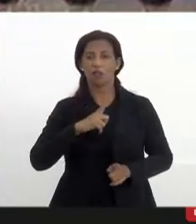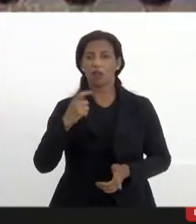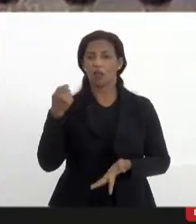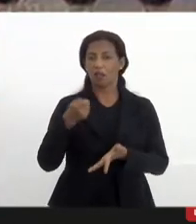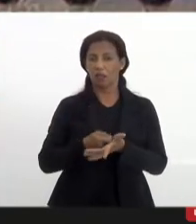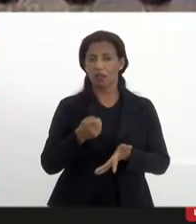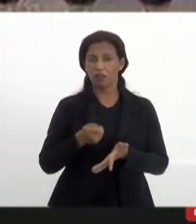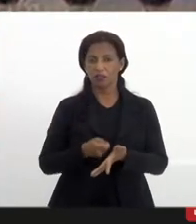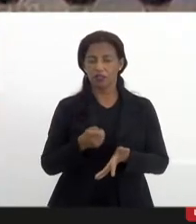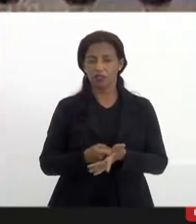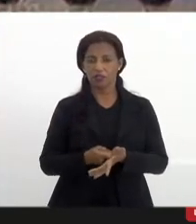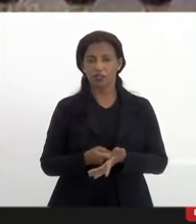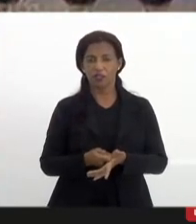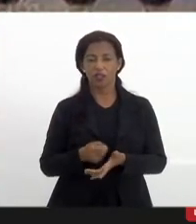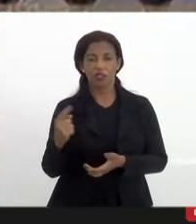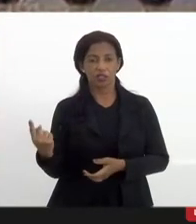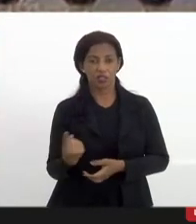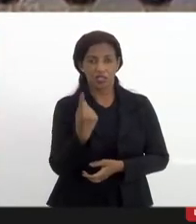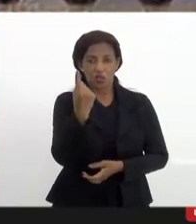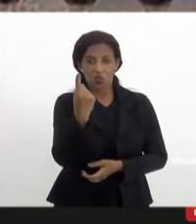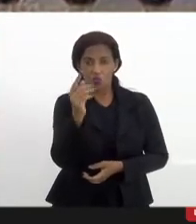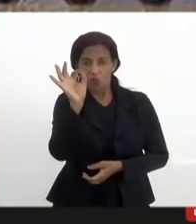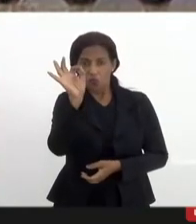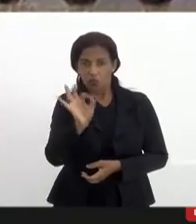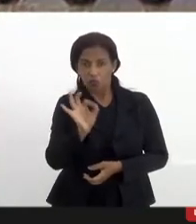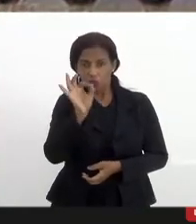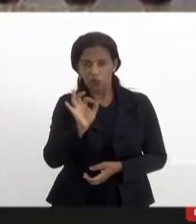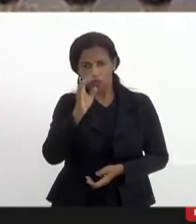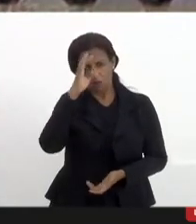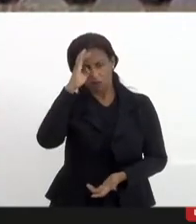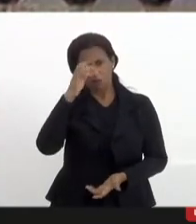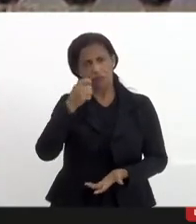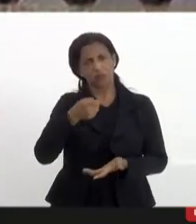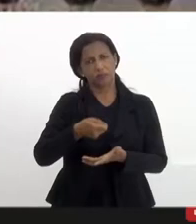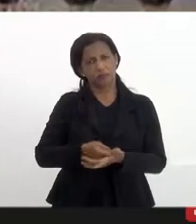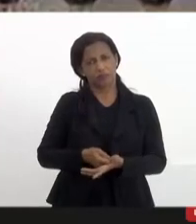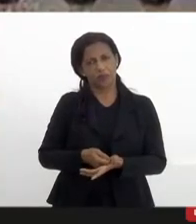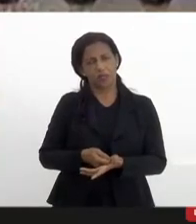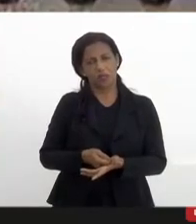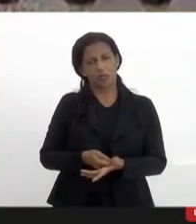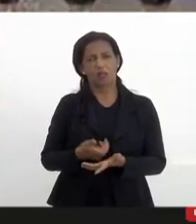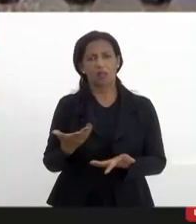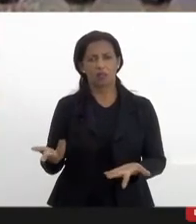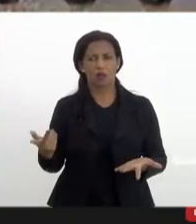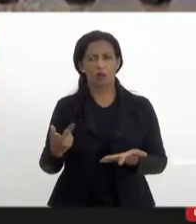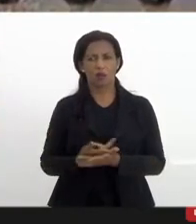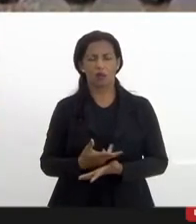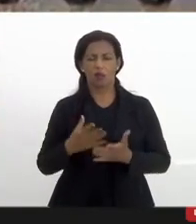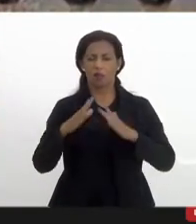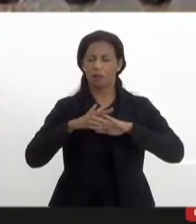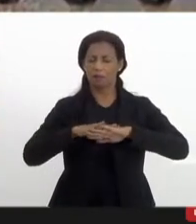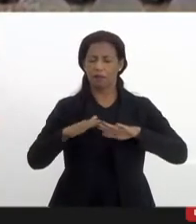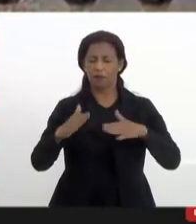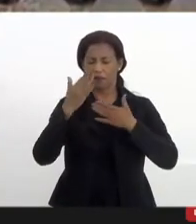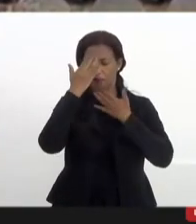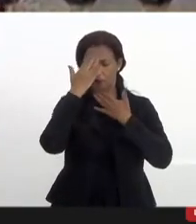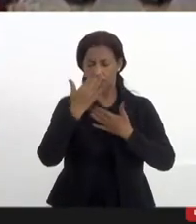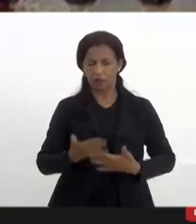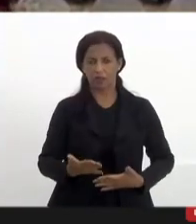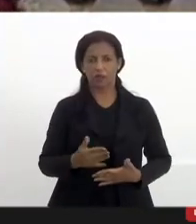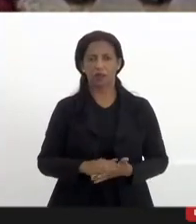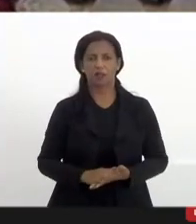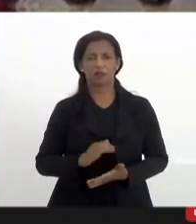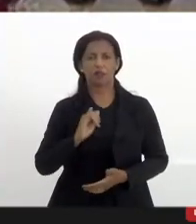garantia de que esse 1% seja cumprido que o cumpra se se faça aqui eu encerro a minha fala agradecendo